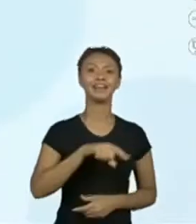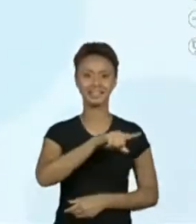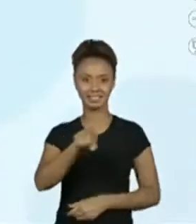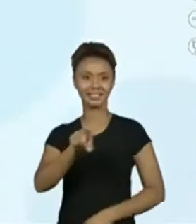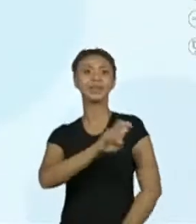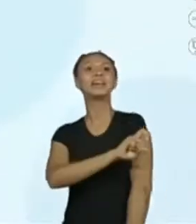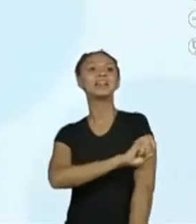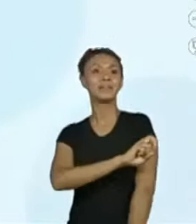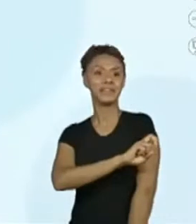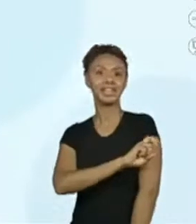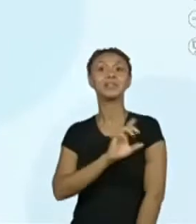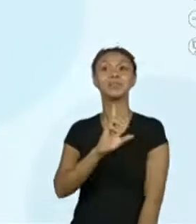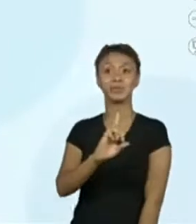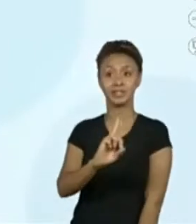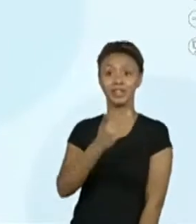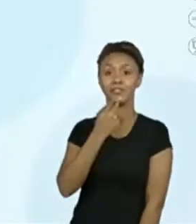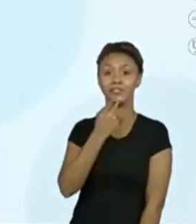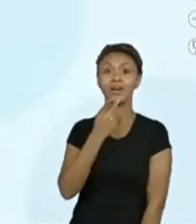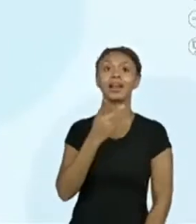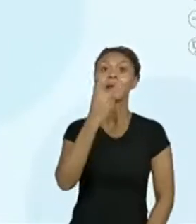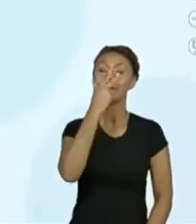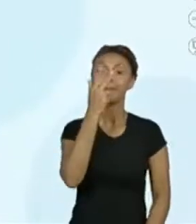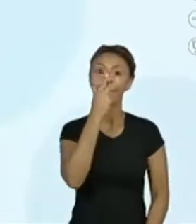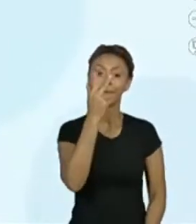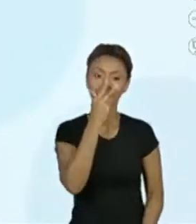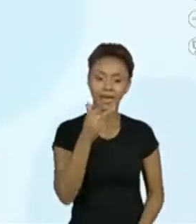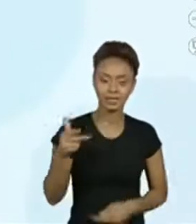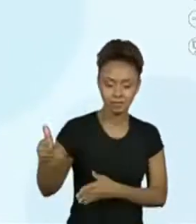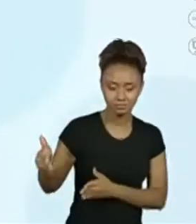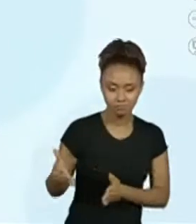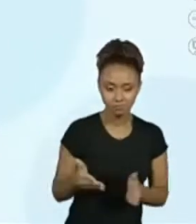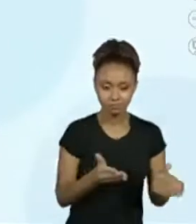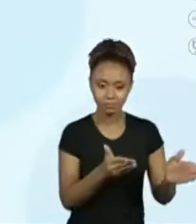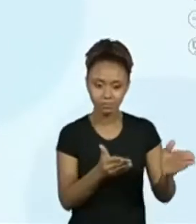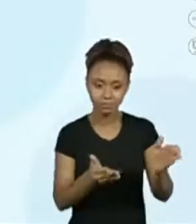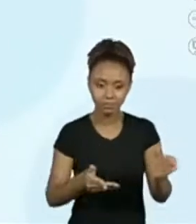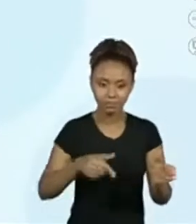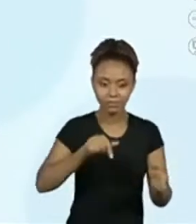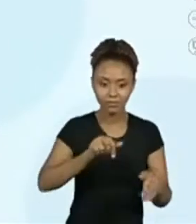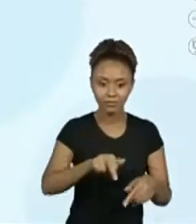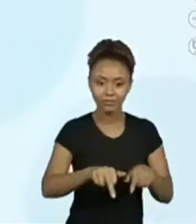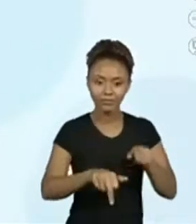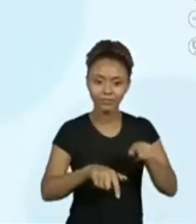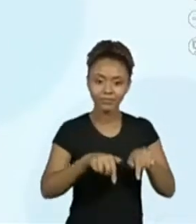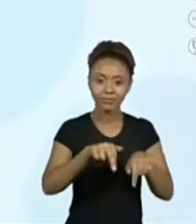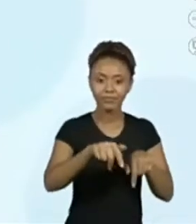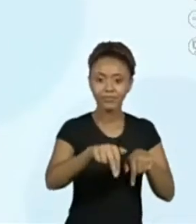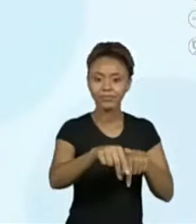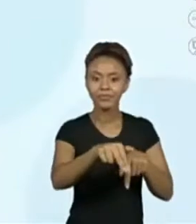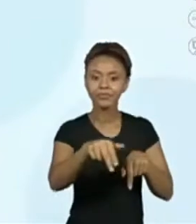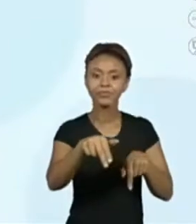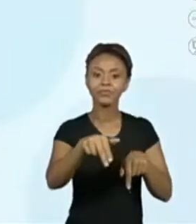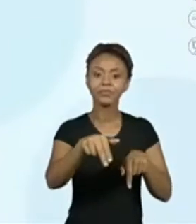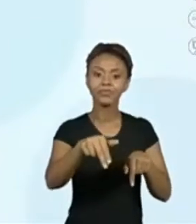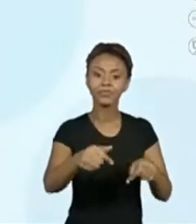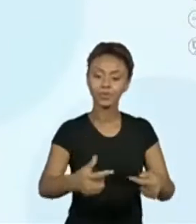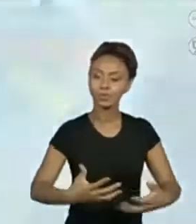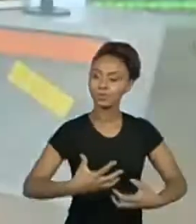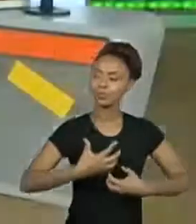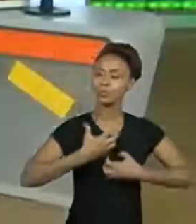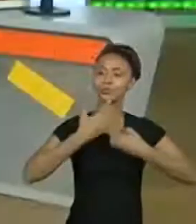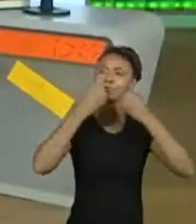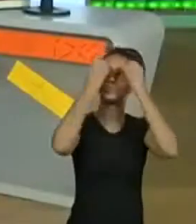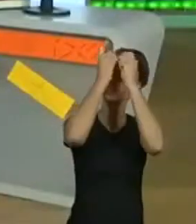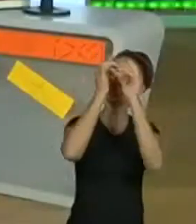5º ano D, diz que percorrer caminhos diferentes e os elementos de imaginação. Gente, que